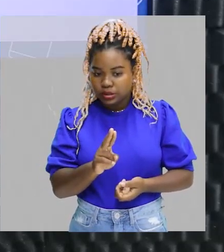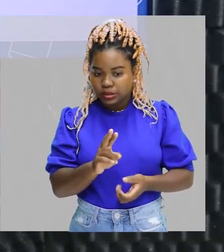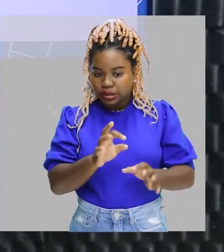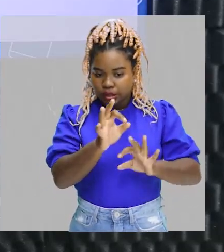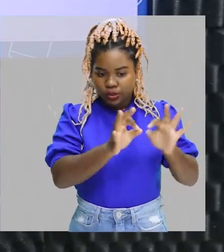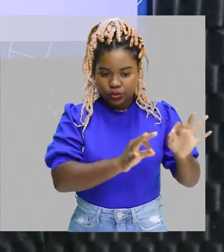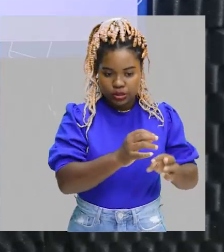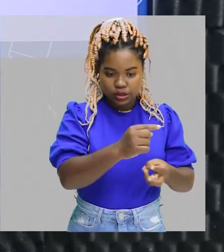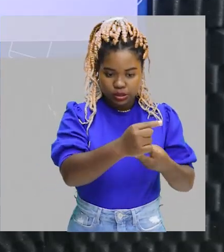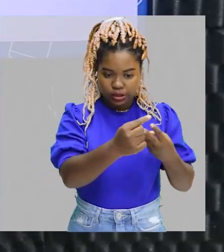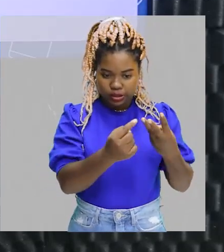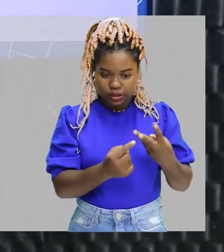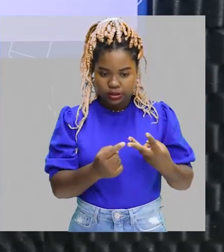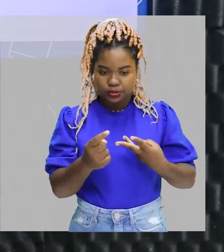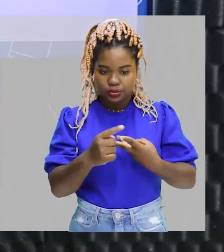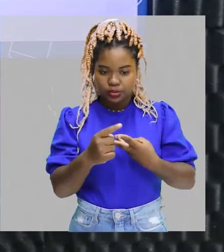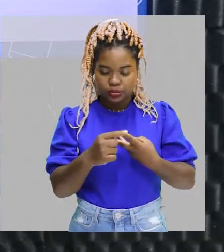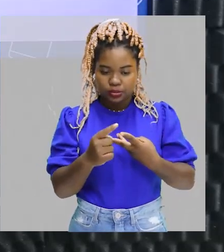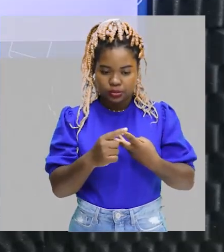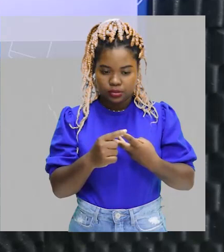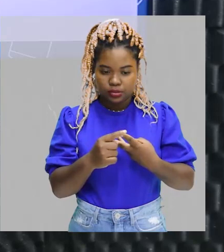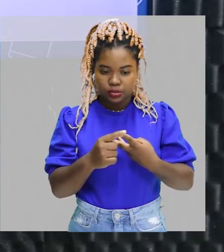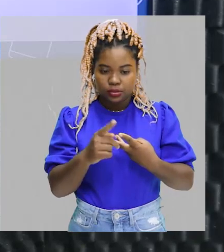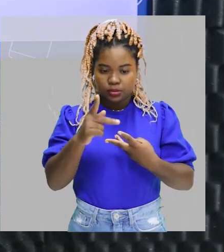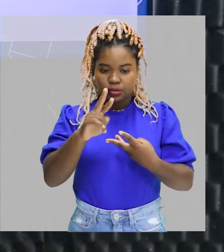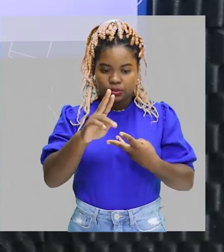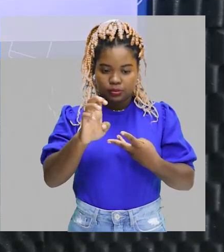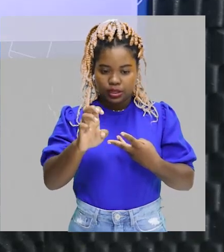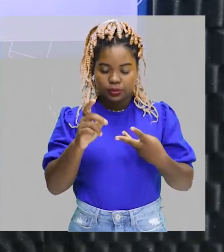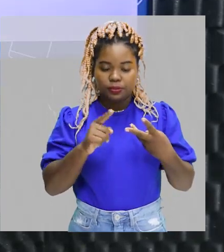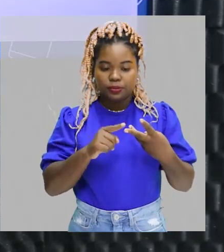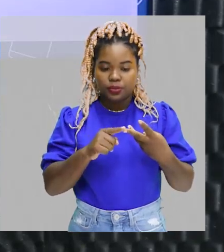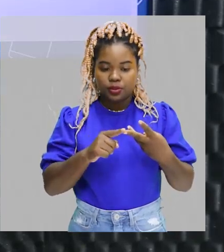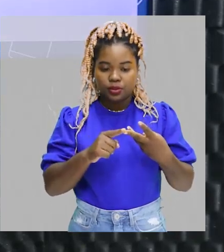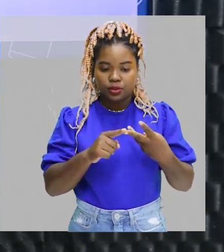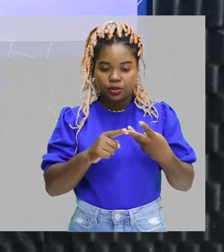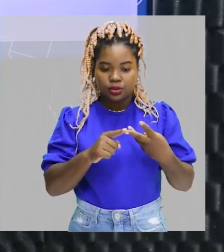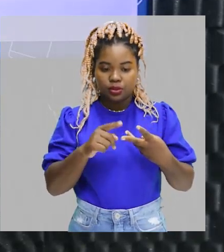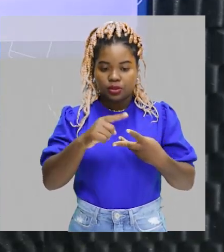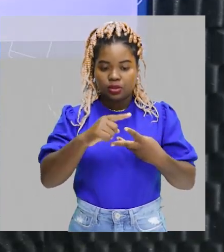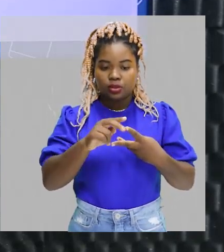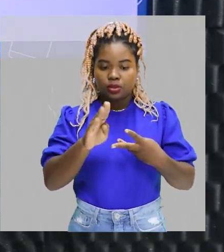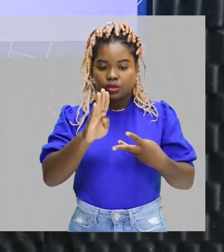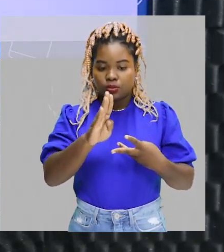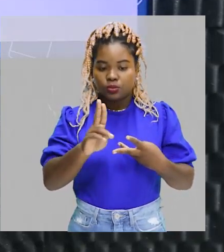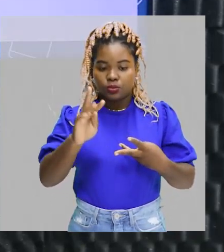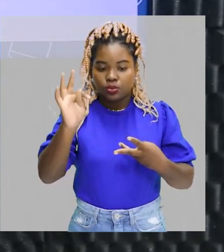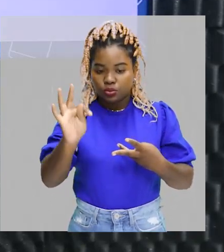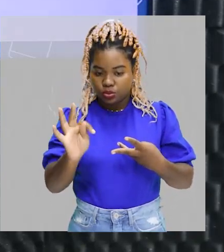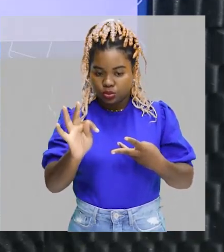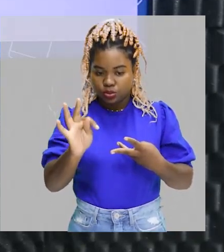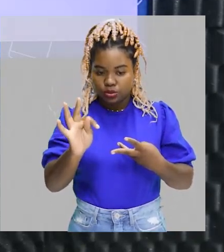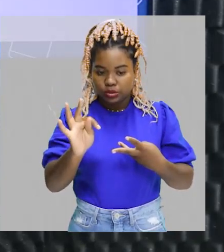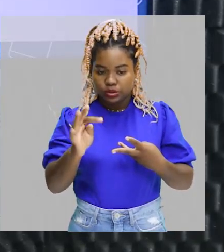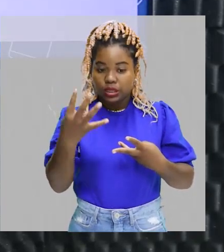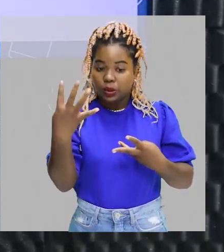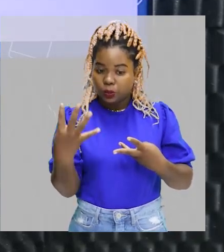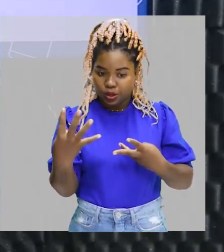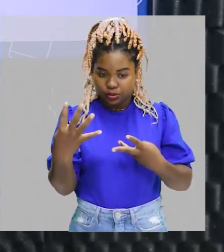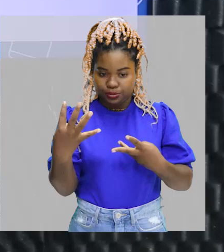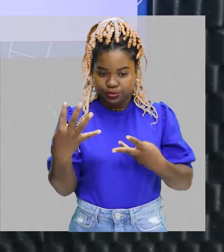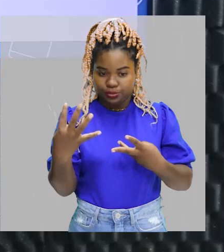três partes. Então, eu tenho a primeira parte, que é o prefixo. O but, ele indica quatro carbonos.